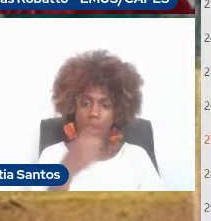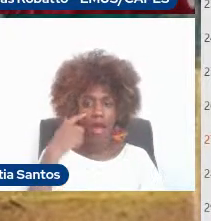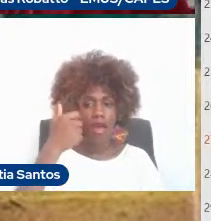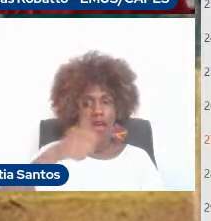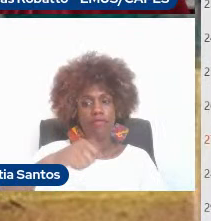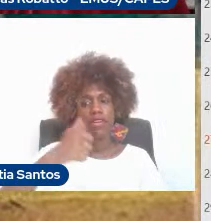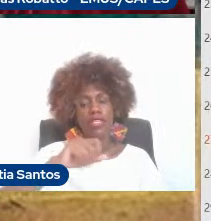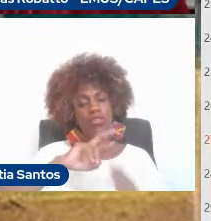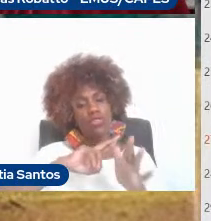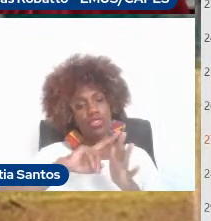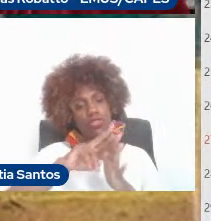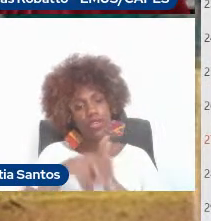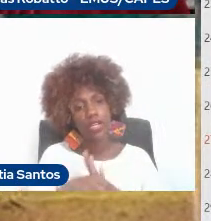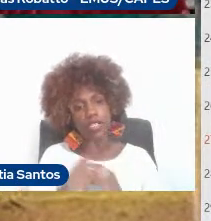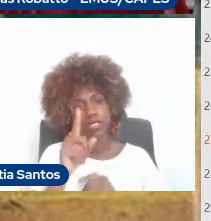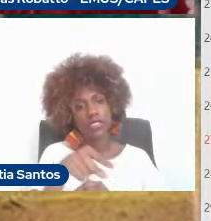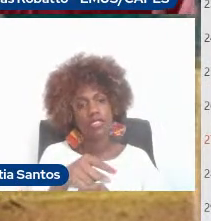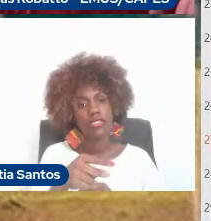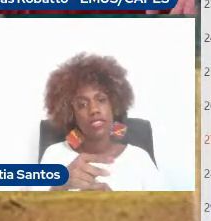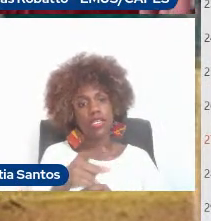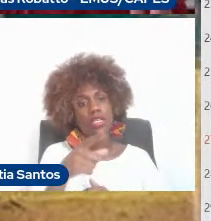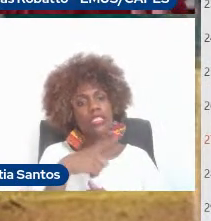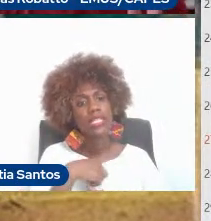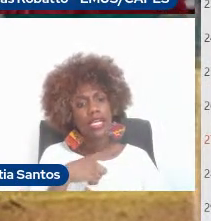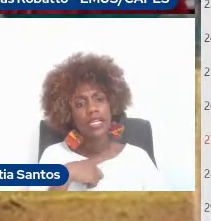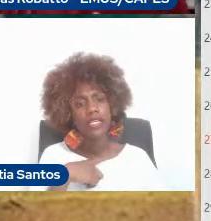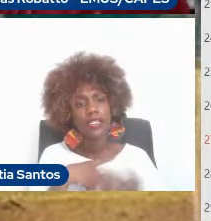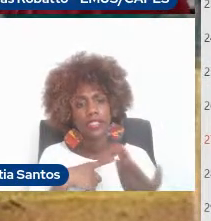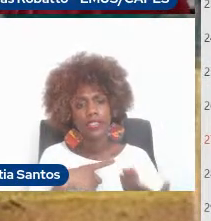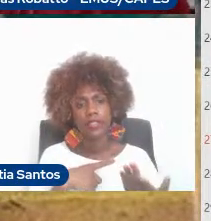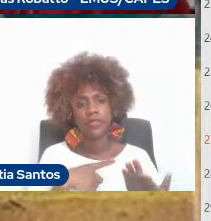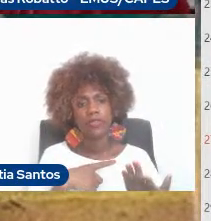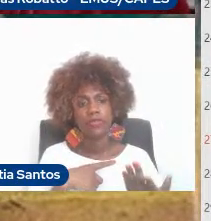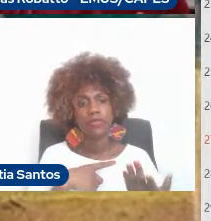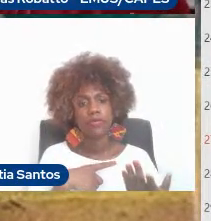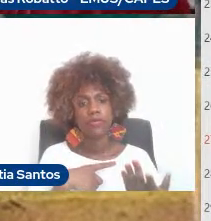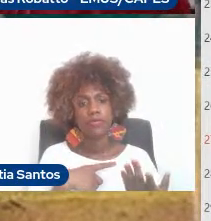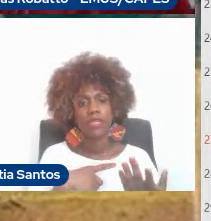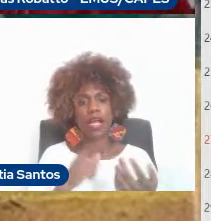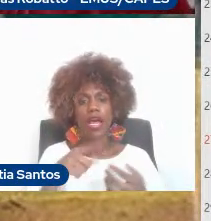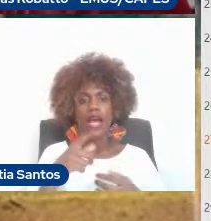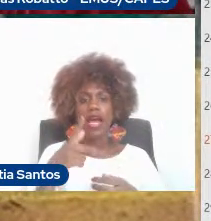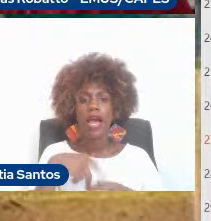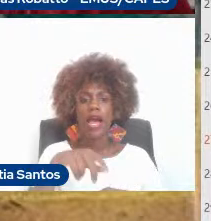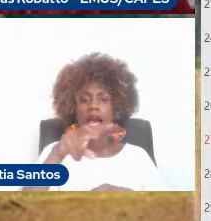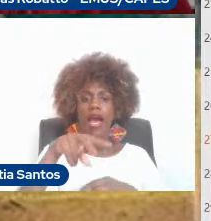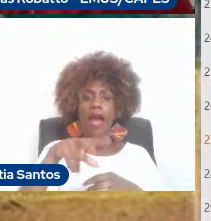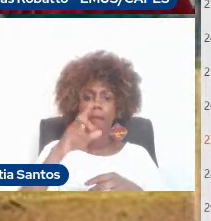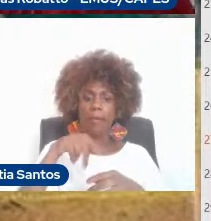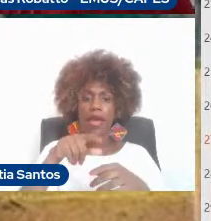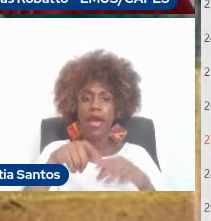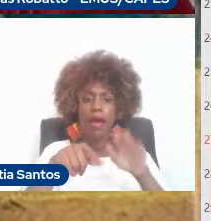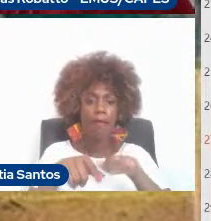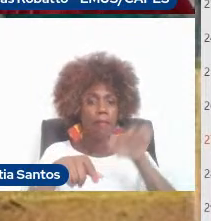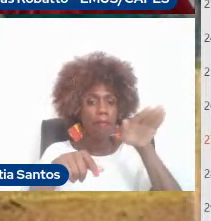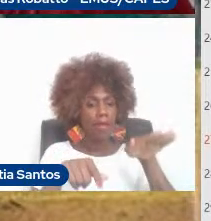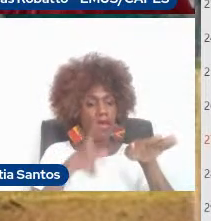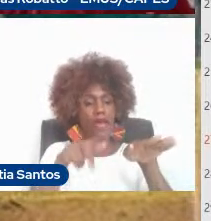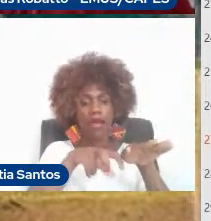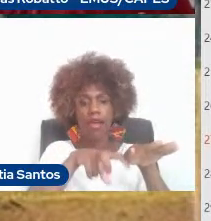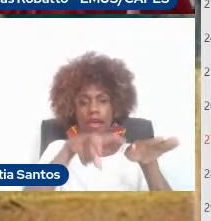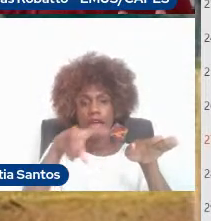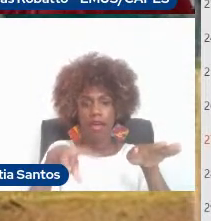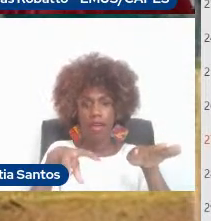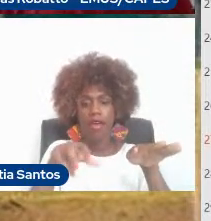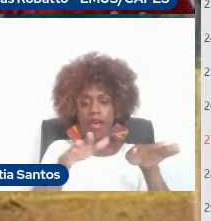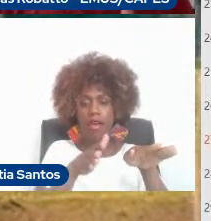diversos, assim, você tem a perna direita mais aberta que a esquerda, o pé também, ou